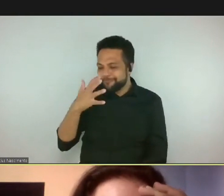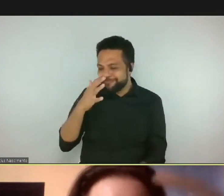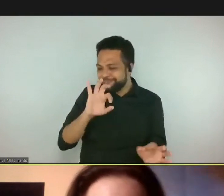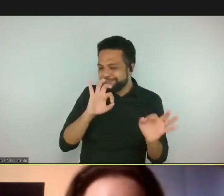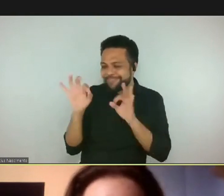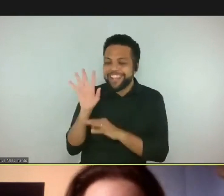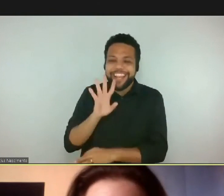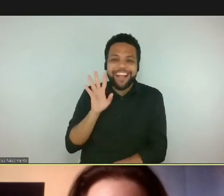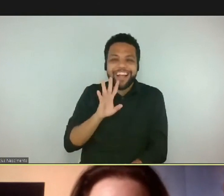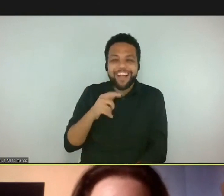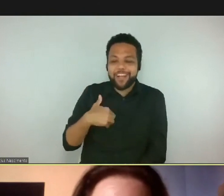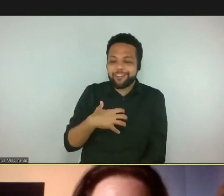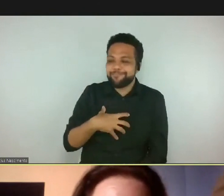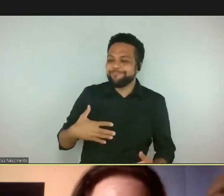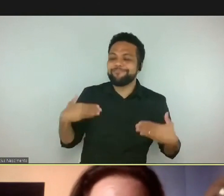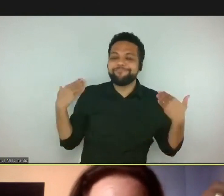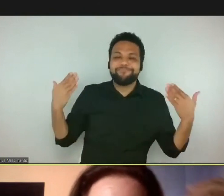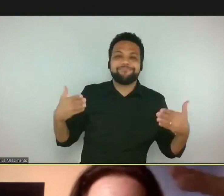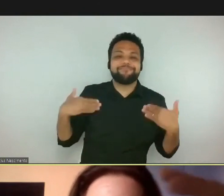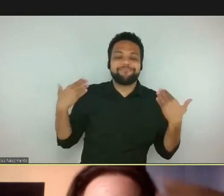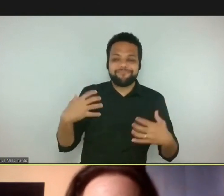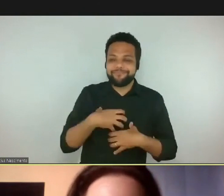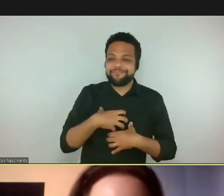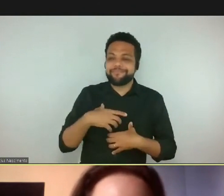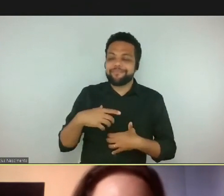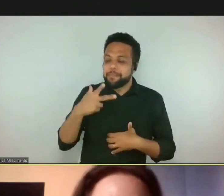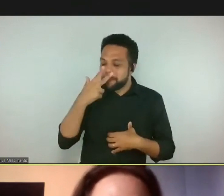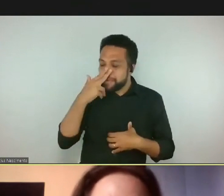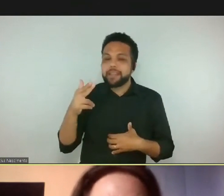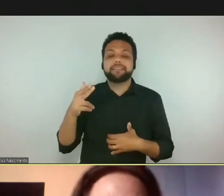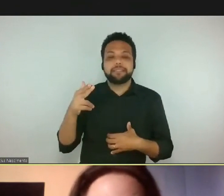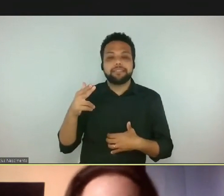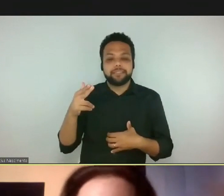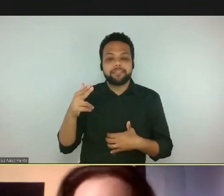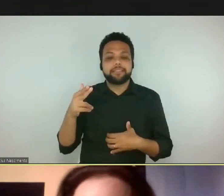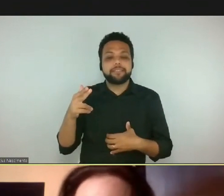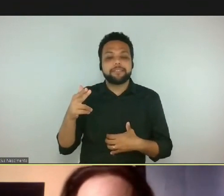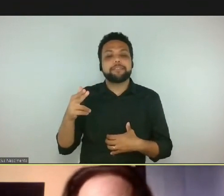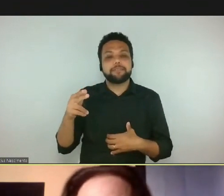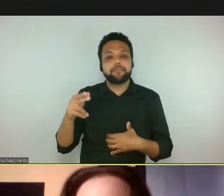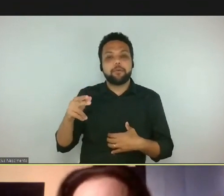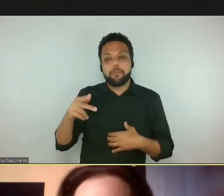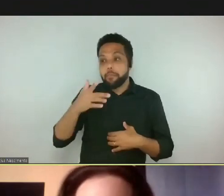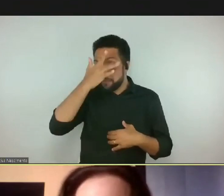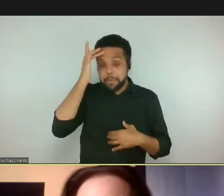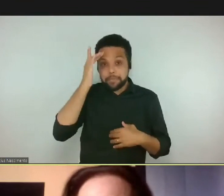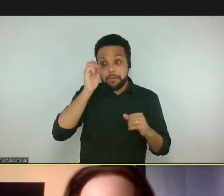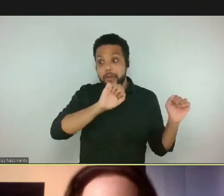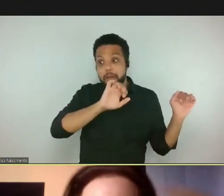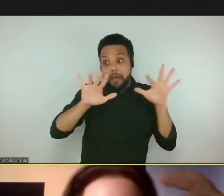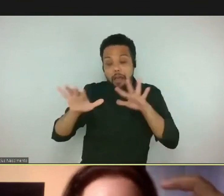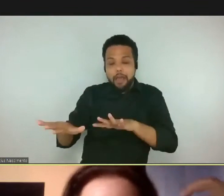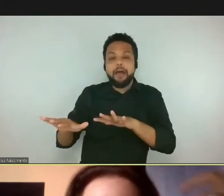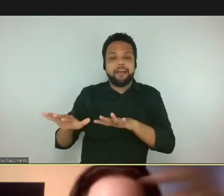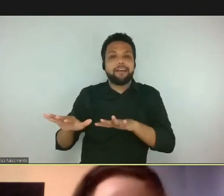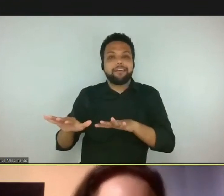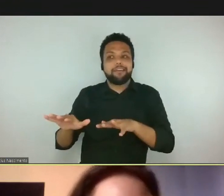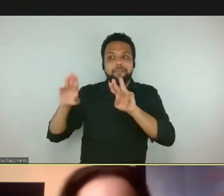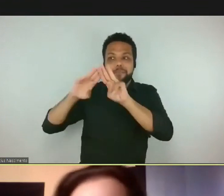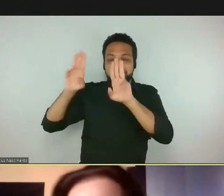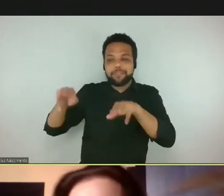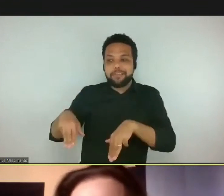alegre essa recepção do público dentro do museu, museu